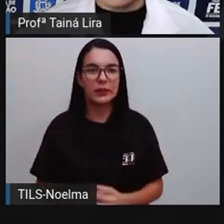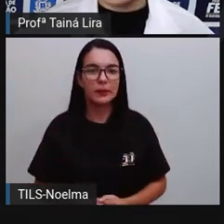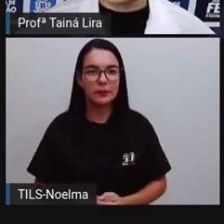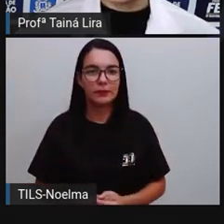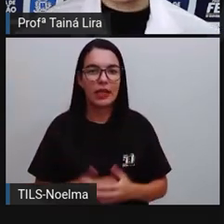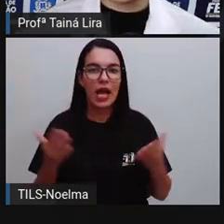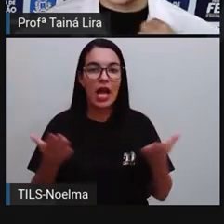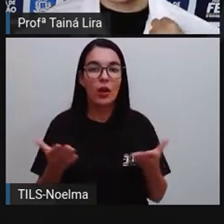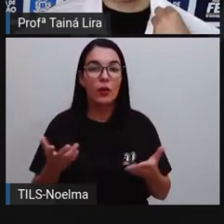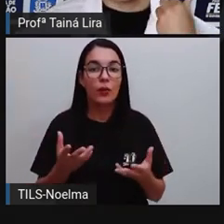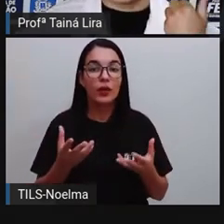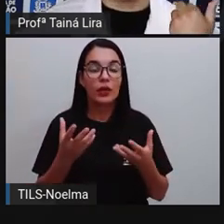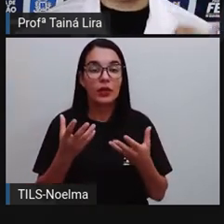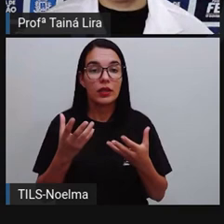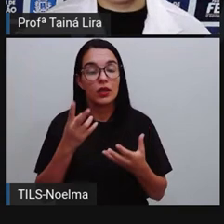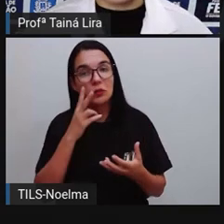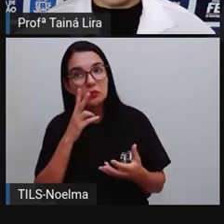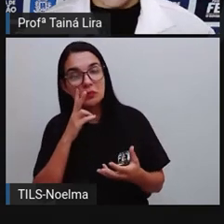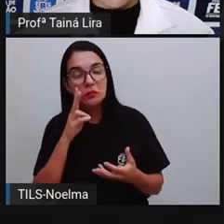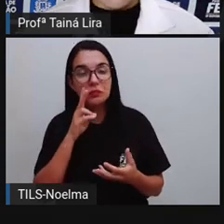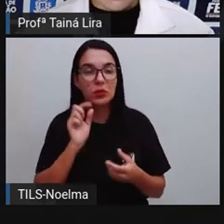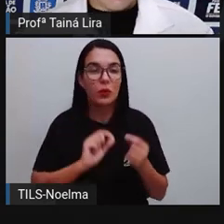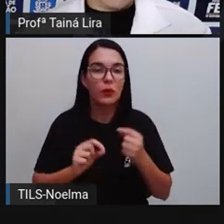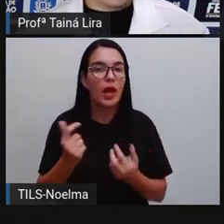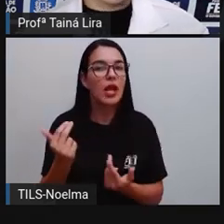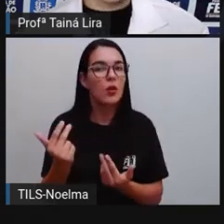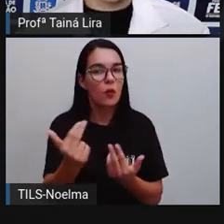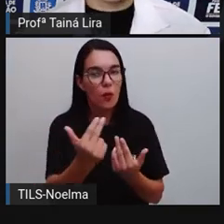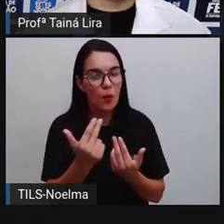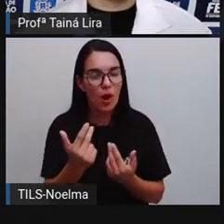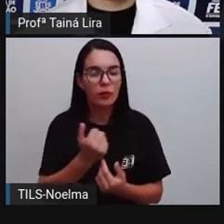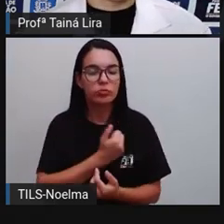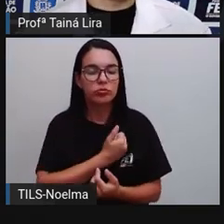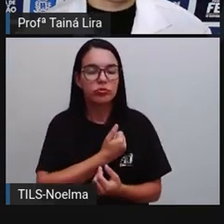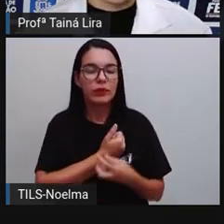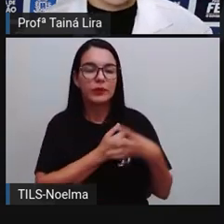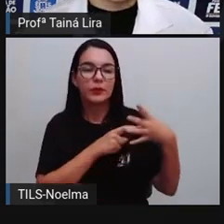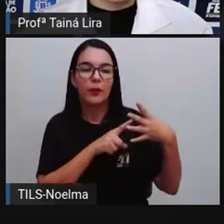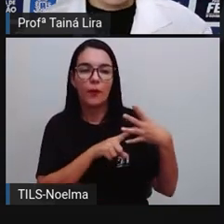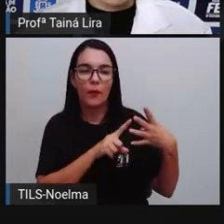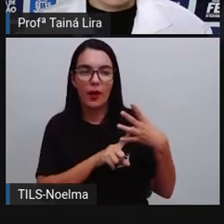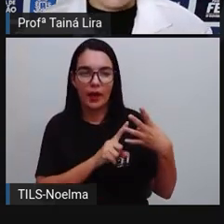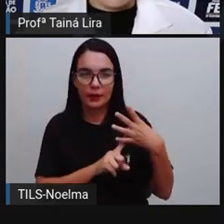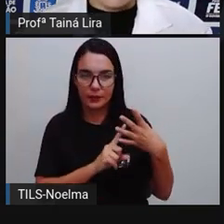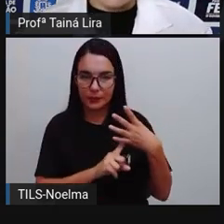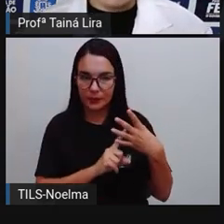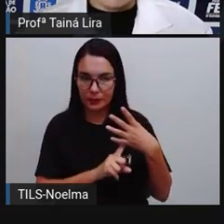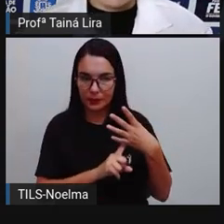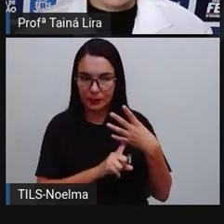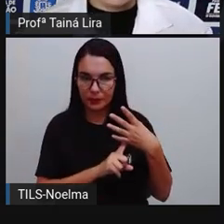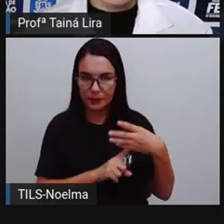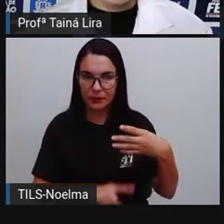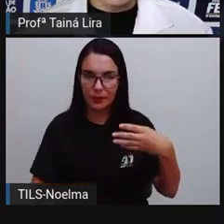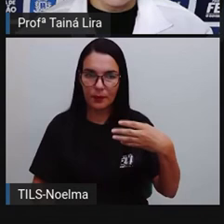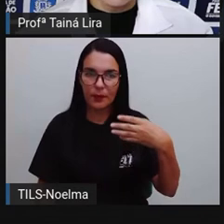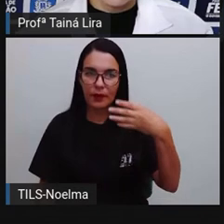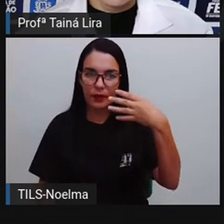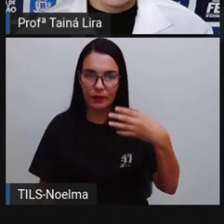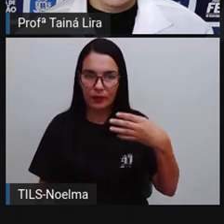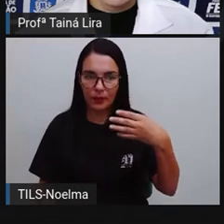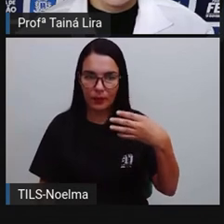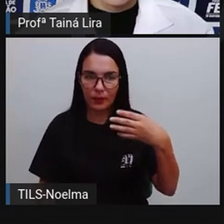Agora, vamos ver. A gente vai fazer a mesma coisa, só que dessa vez. A gente vai usar, ó, o algarismo